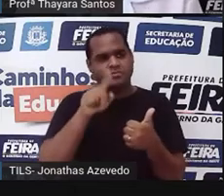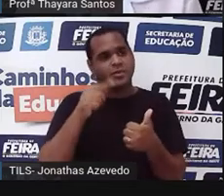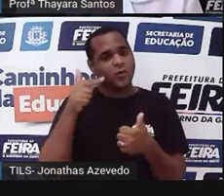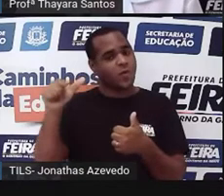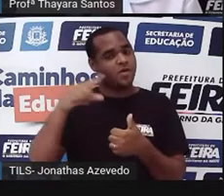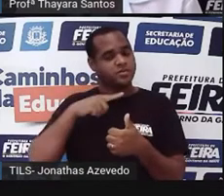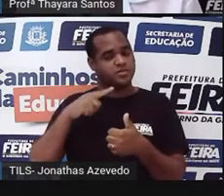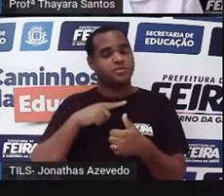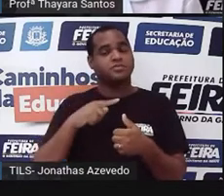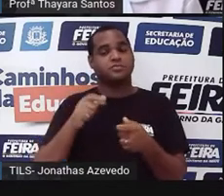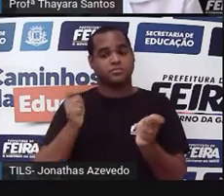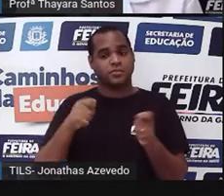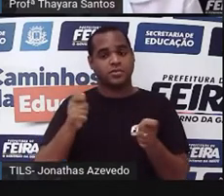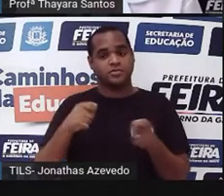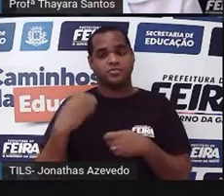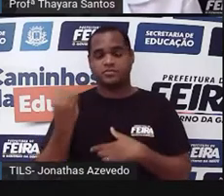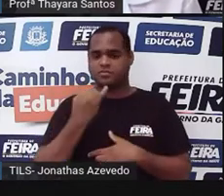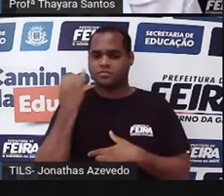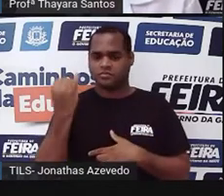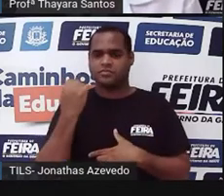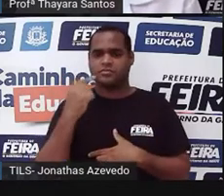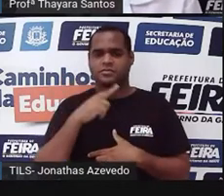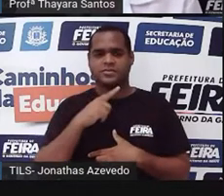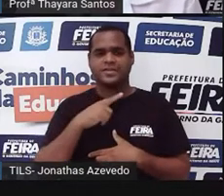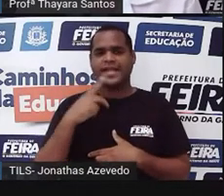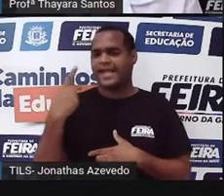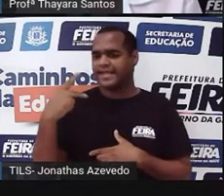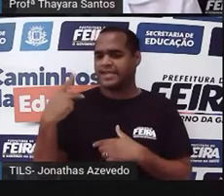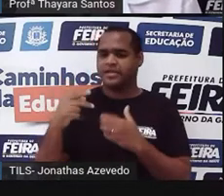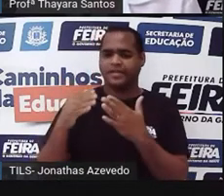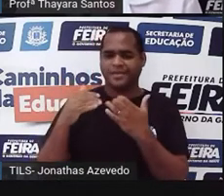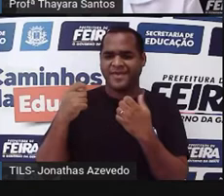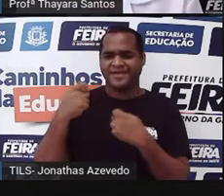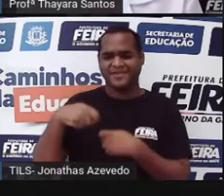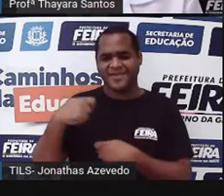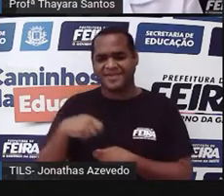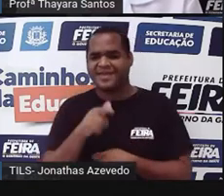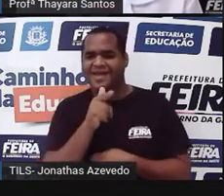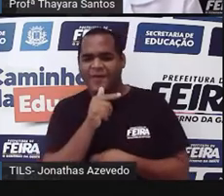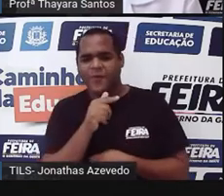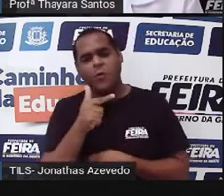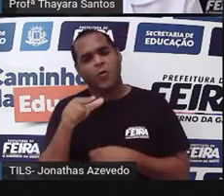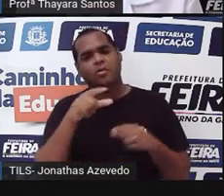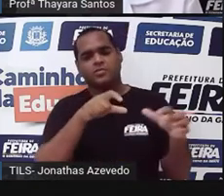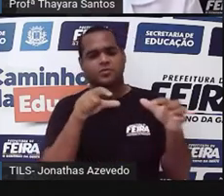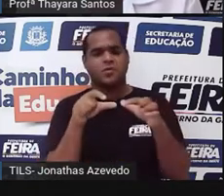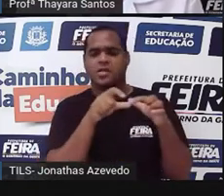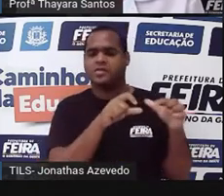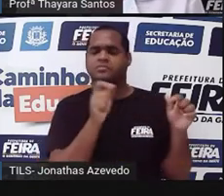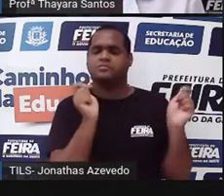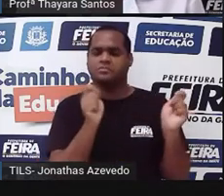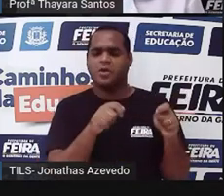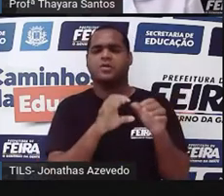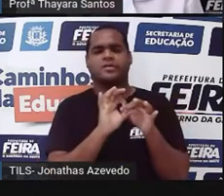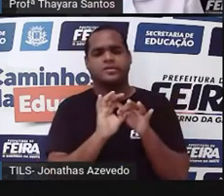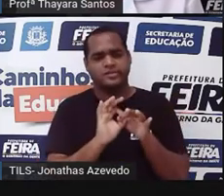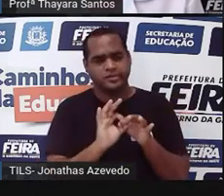de reprodução, elas não precisam da água, então elas podem estar em todos os ambientes possíveis.